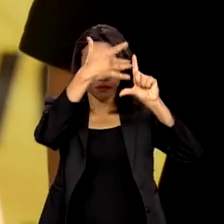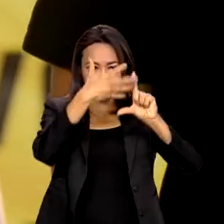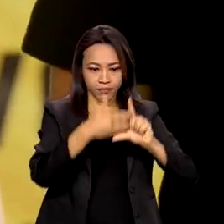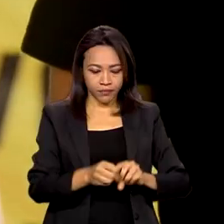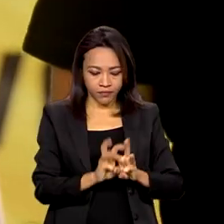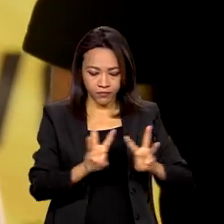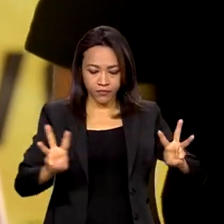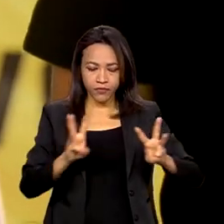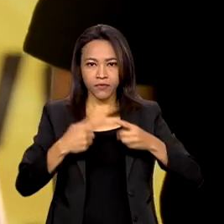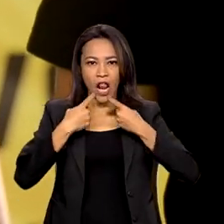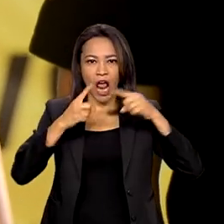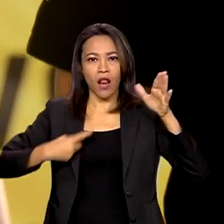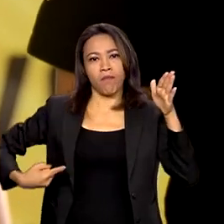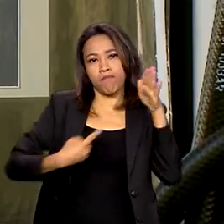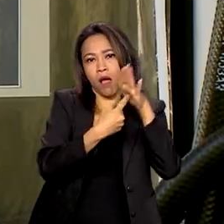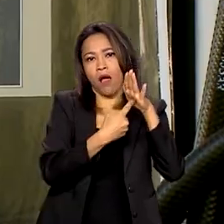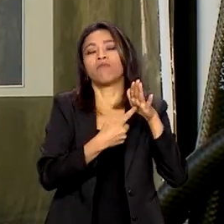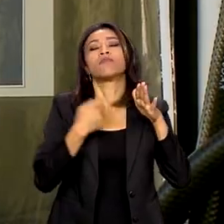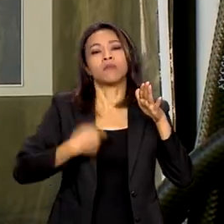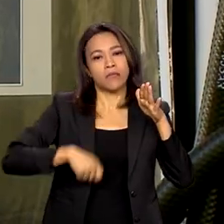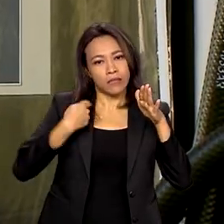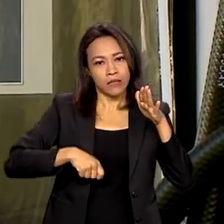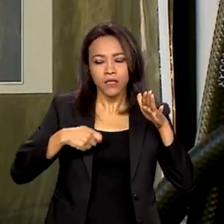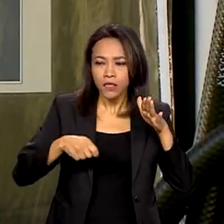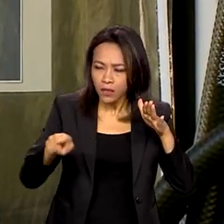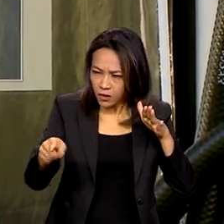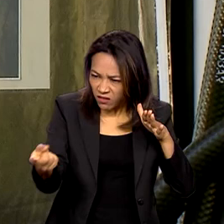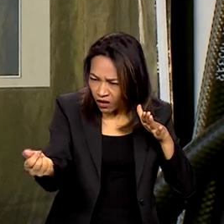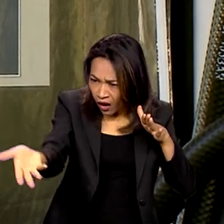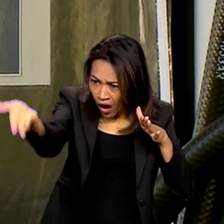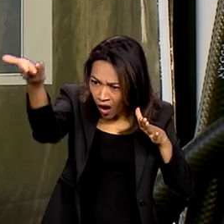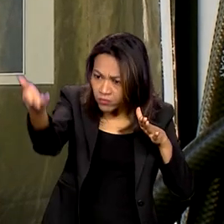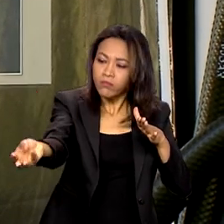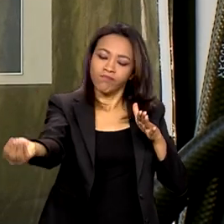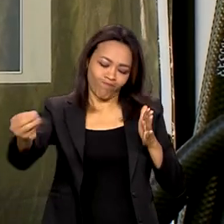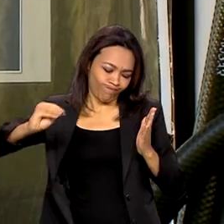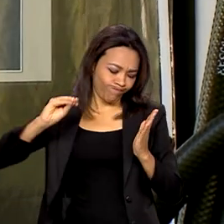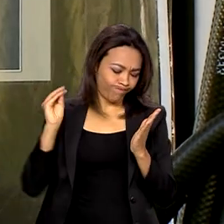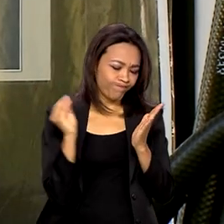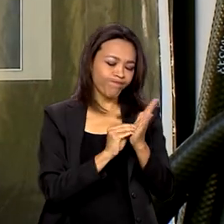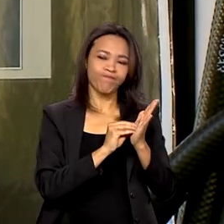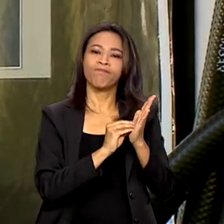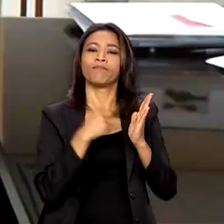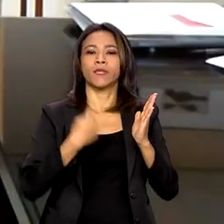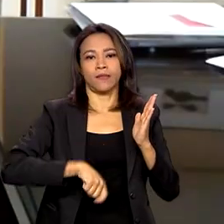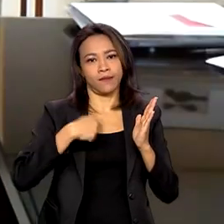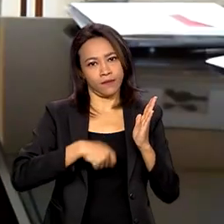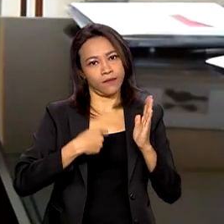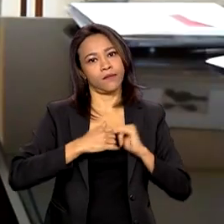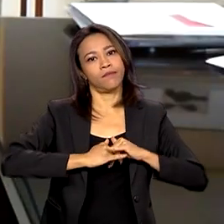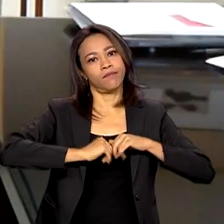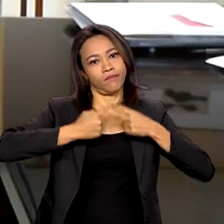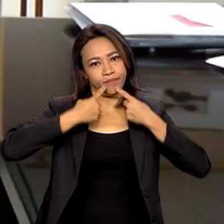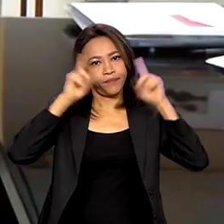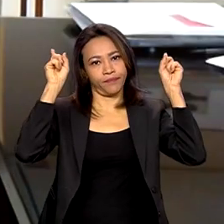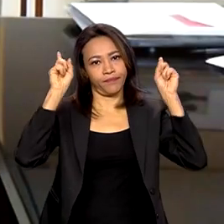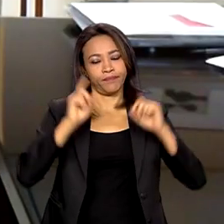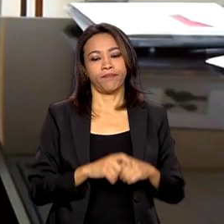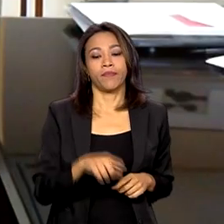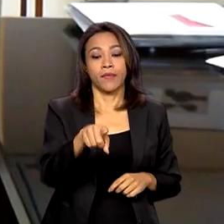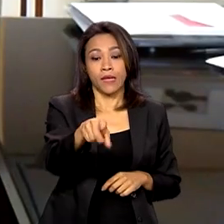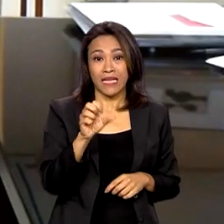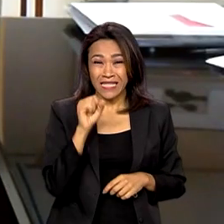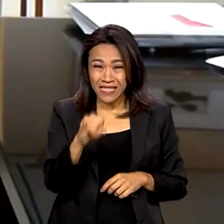devem ser feitos registros de valores exagerados, sem o repasse da redução. Se forem detectadas